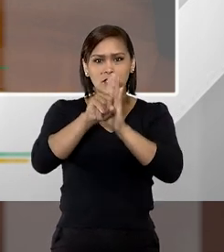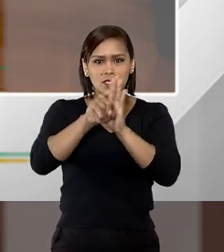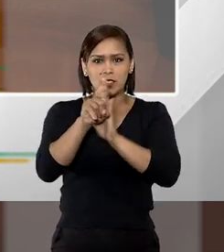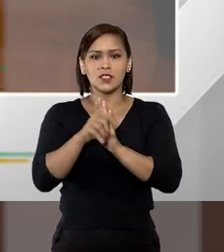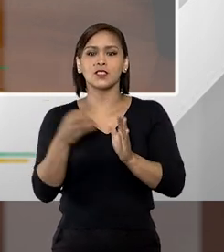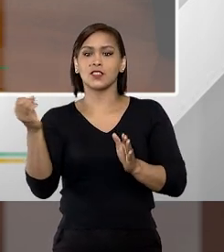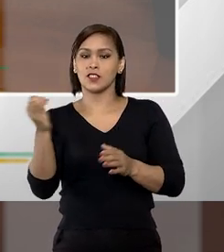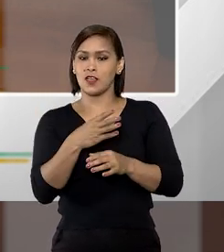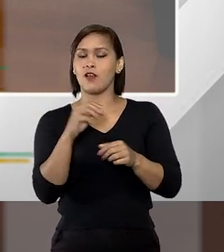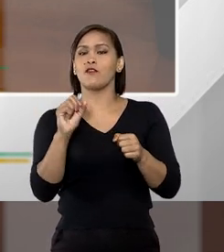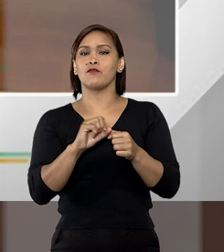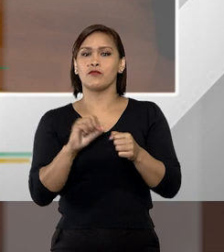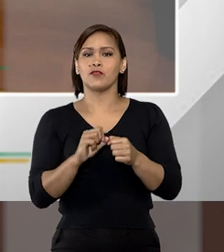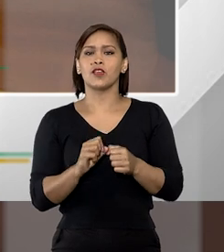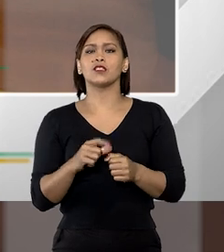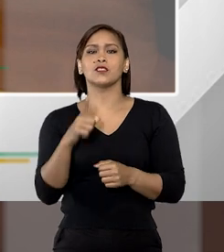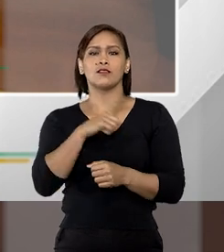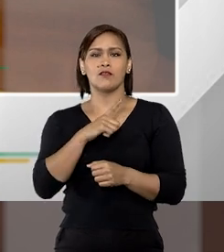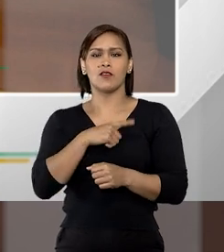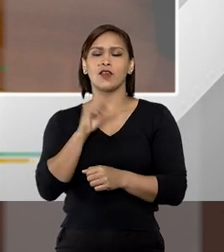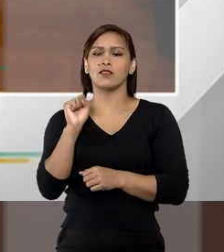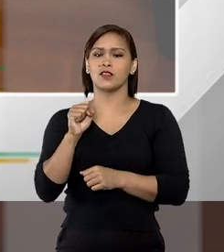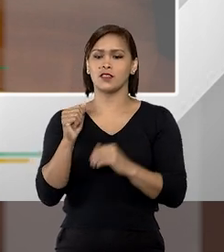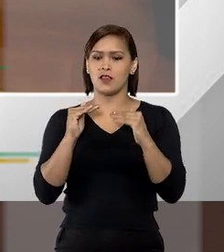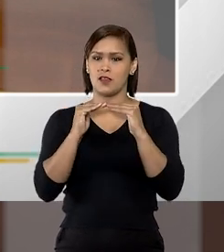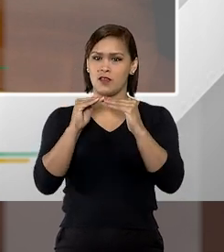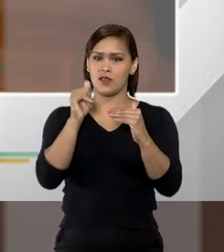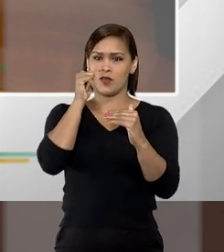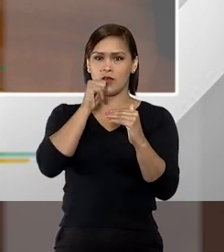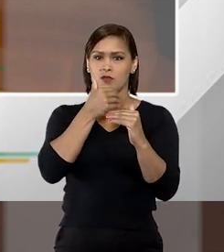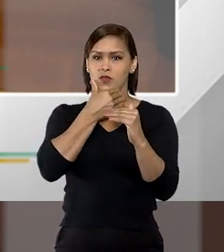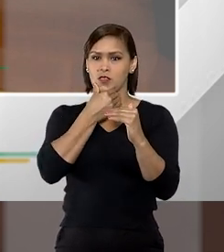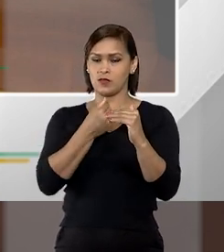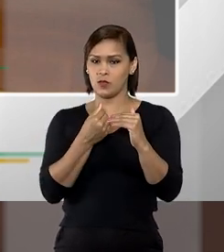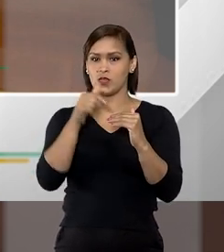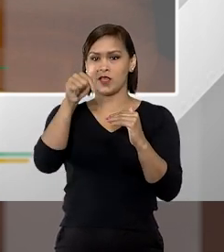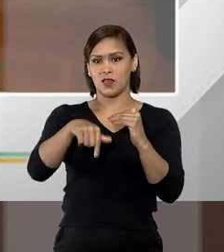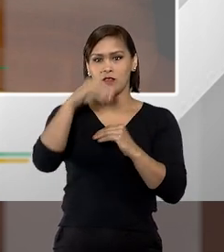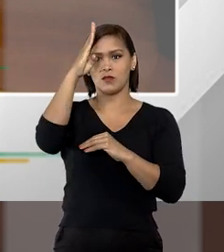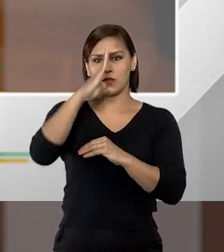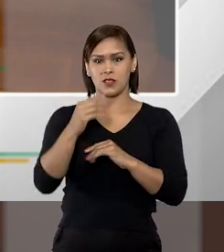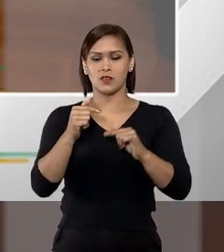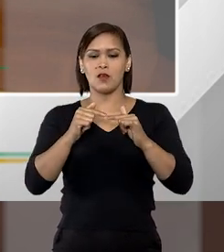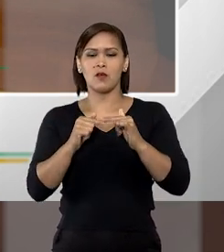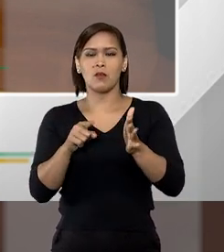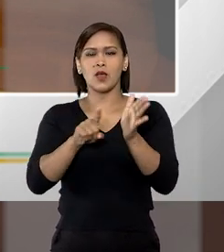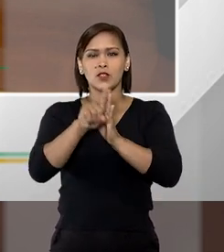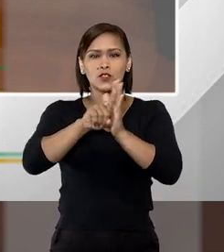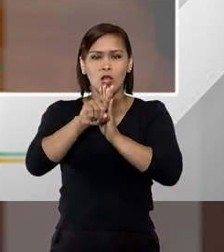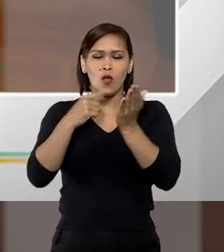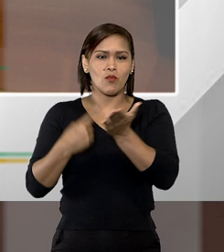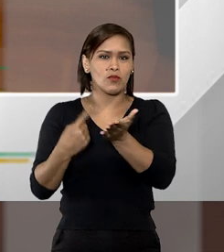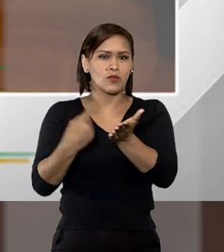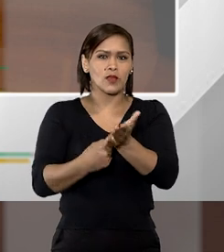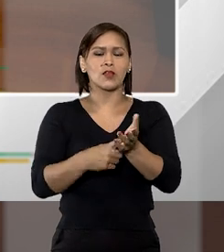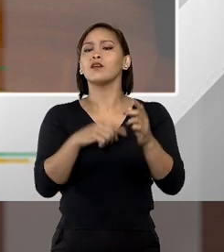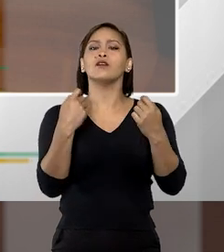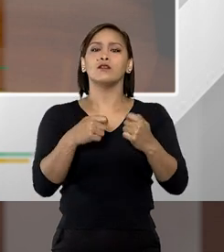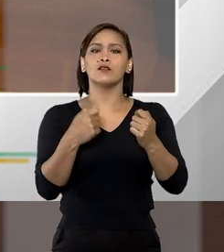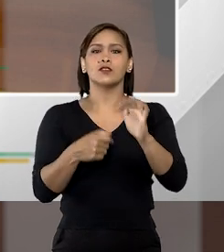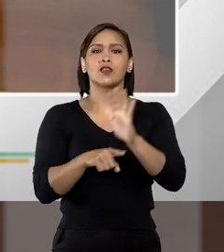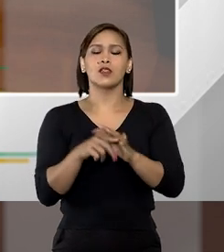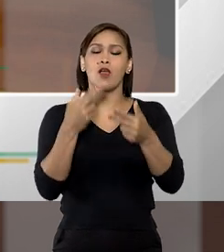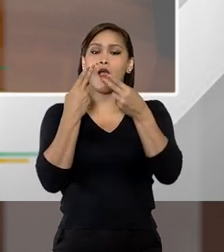recentes, vai haver sim a igualdade entre homens e mulheres no Brasil, mas de acordo com pesquisas recentes, nós vamos ter que ter uma